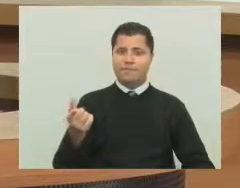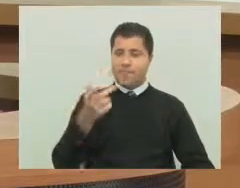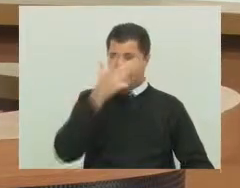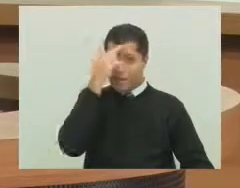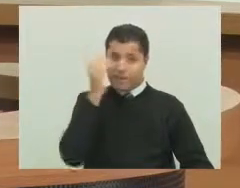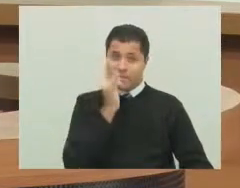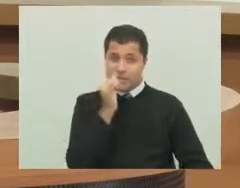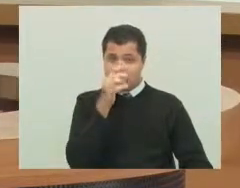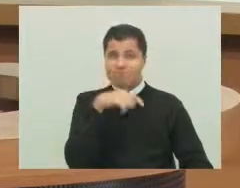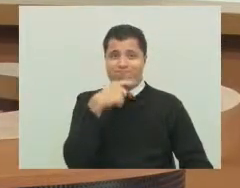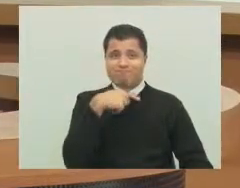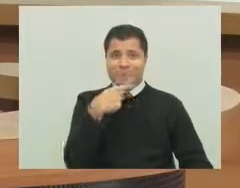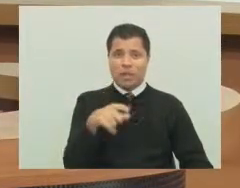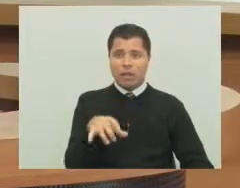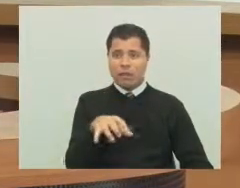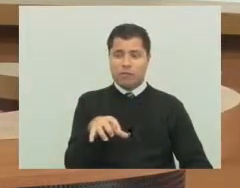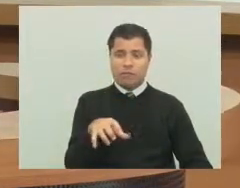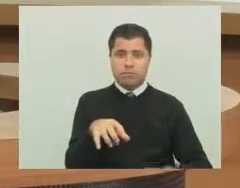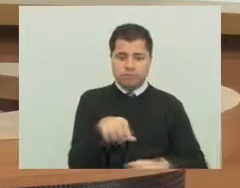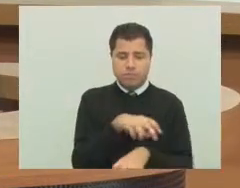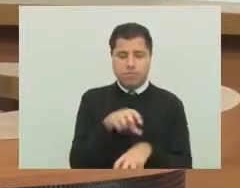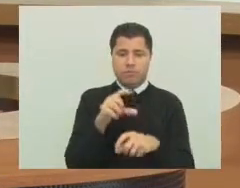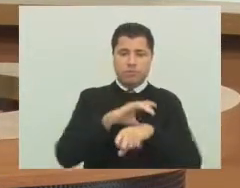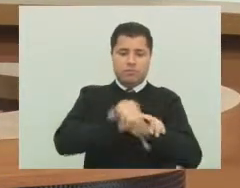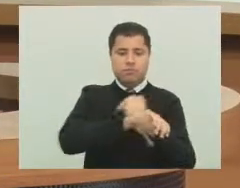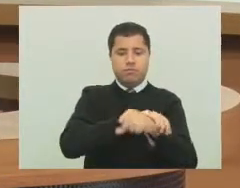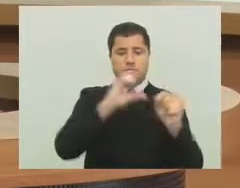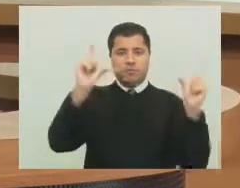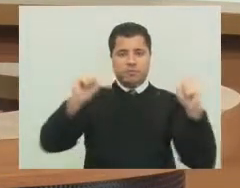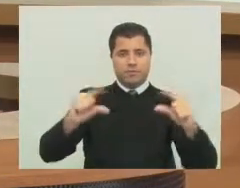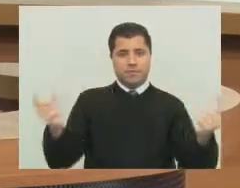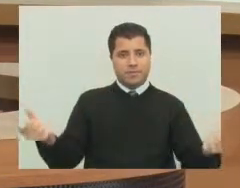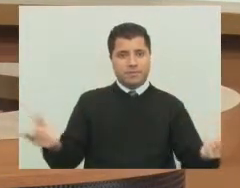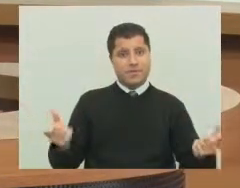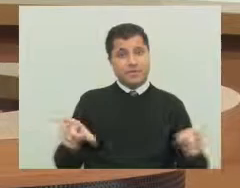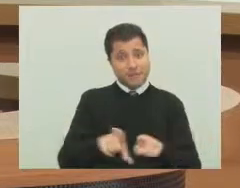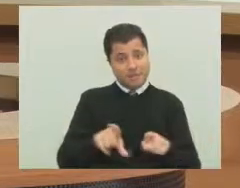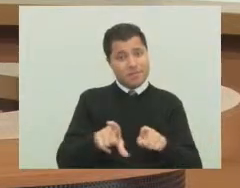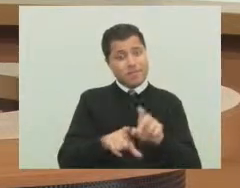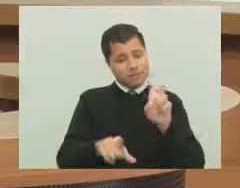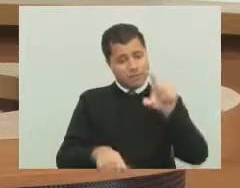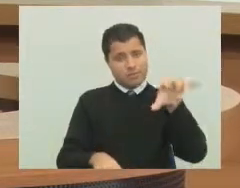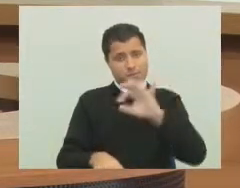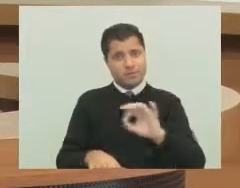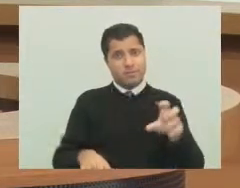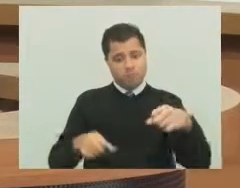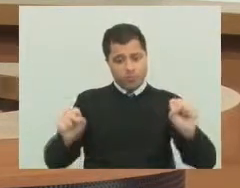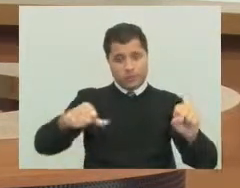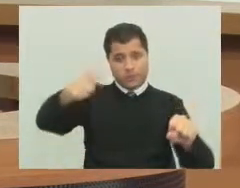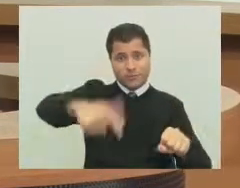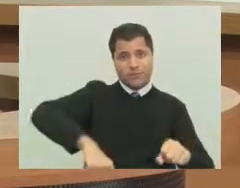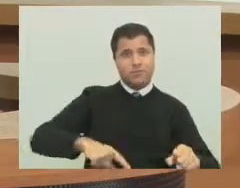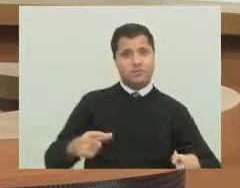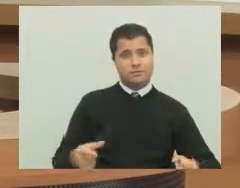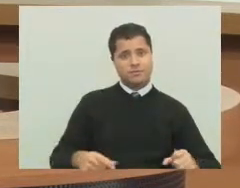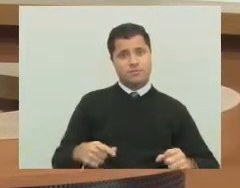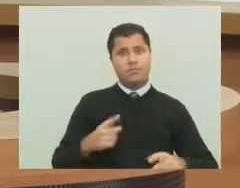Isso porque a moto anda normalmente com uma pessoa. Imagina você colocar